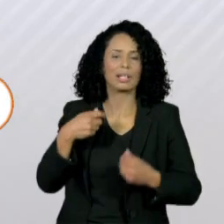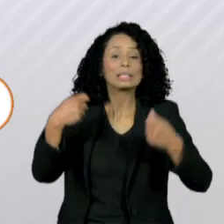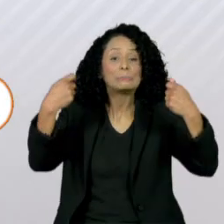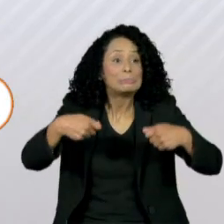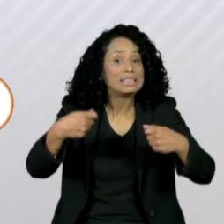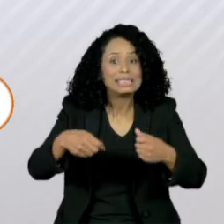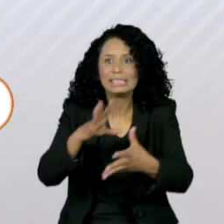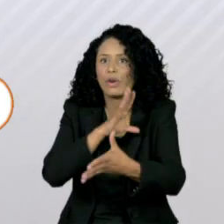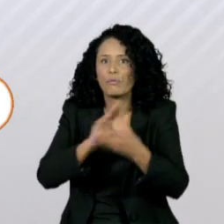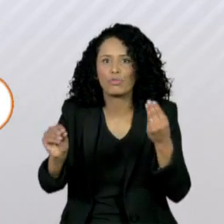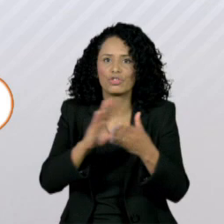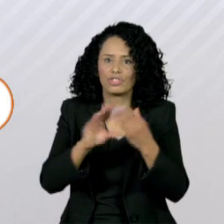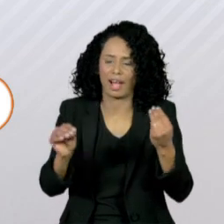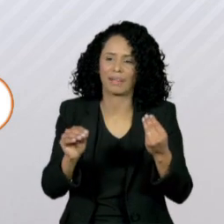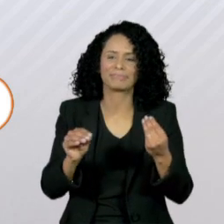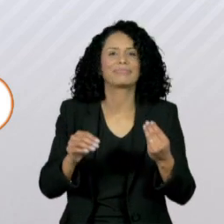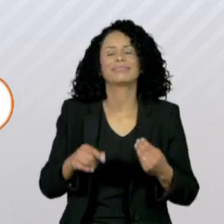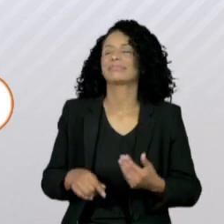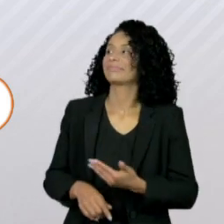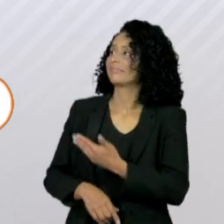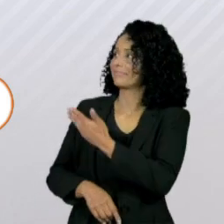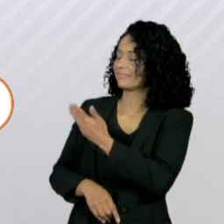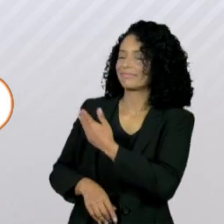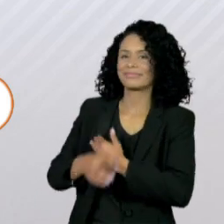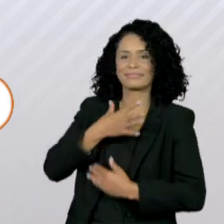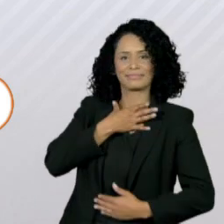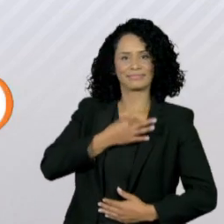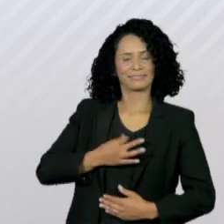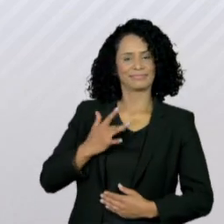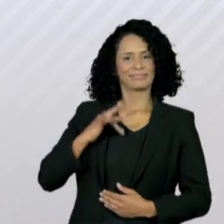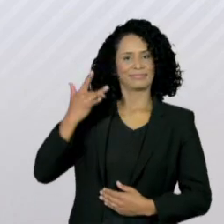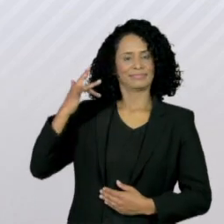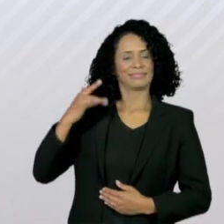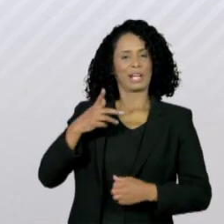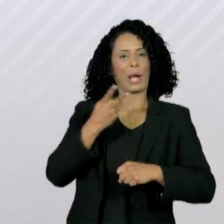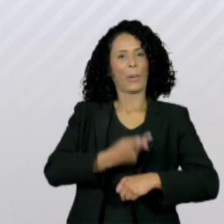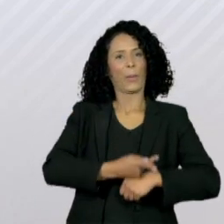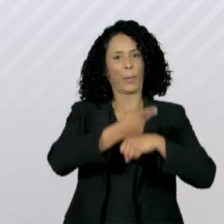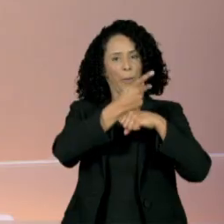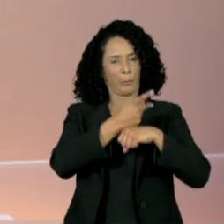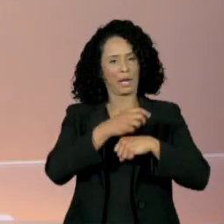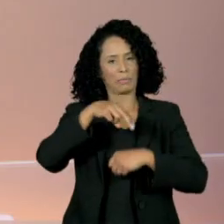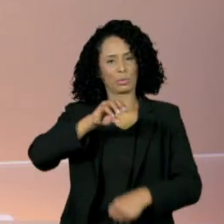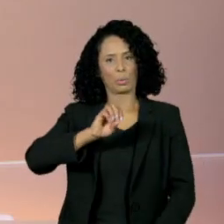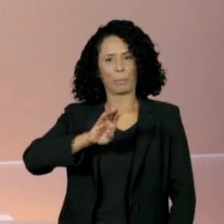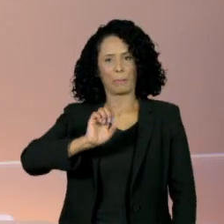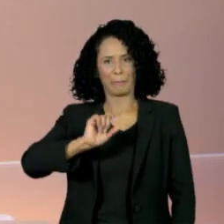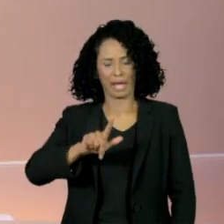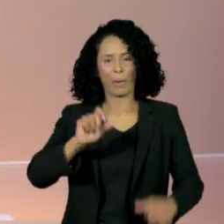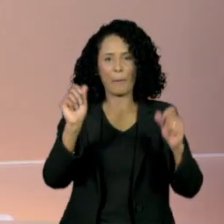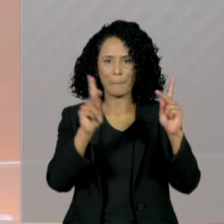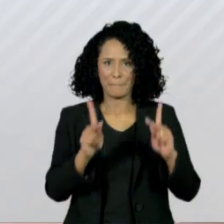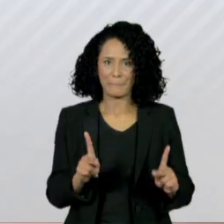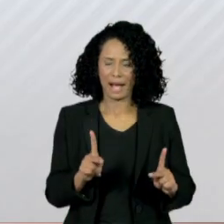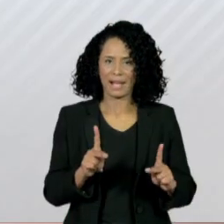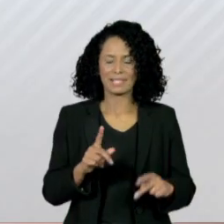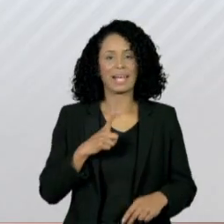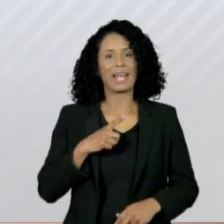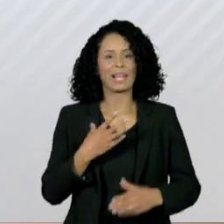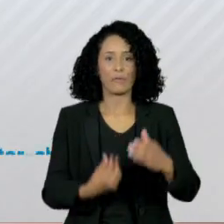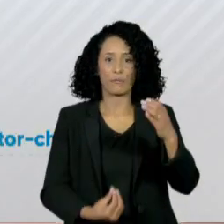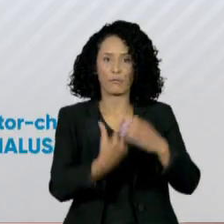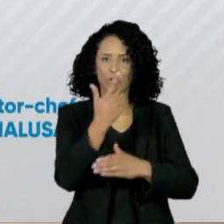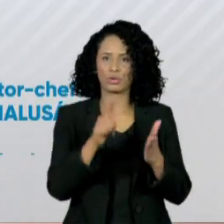Dmitry, que ganhou o Prêmio Nobel da Paz por defender a liberdade de expressão, foi um dos fundadores do jornal independente Noia